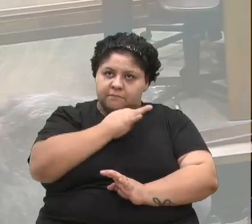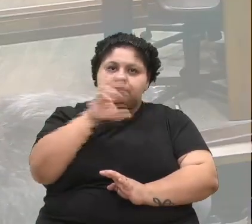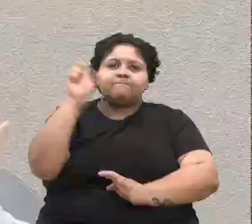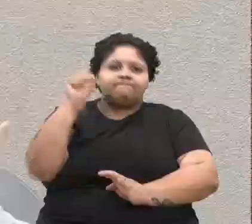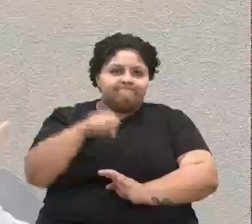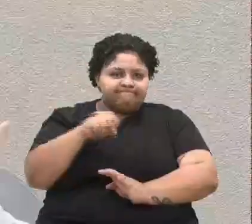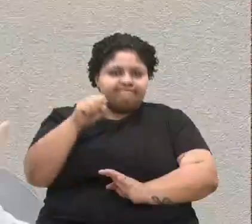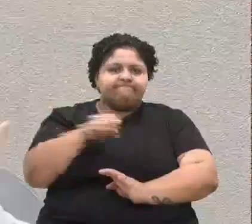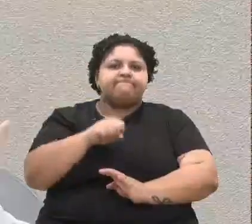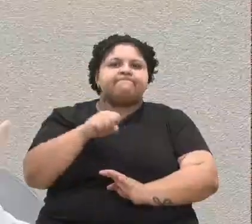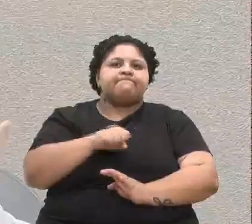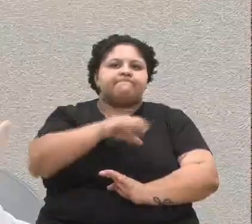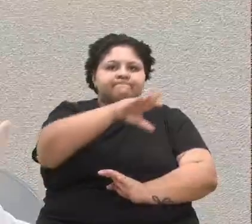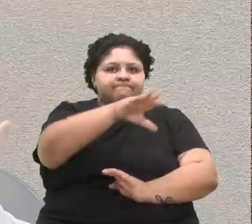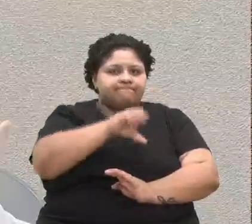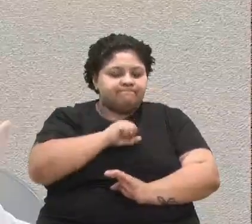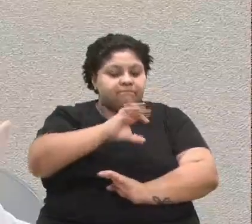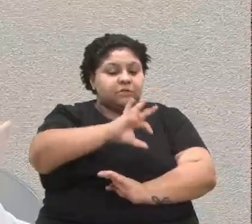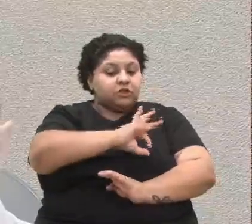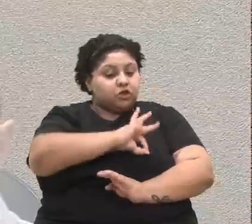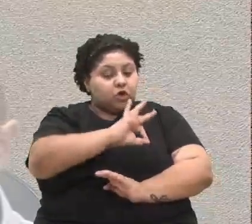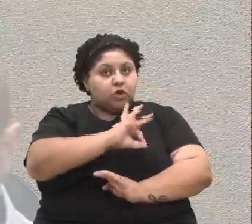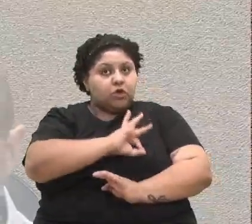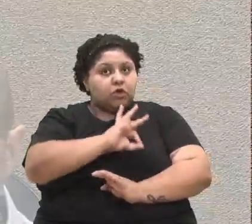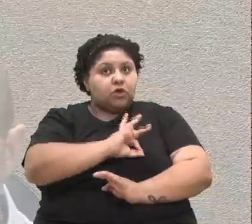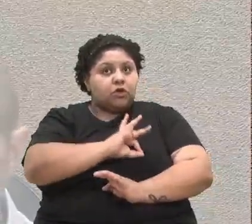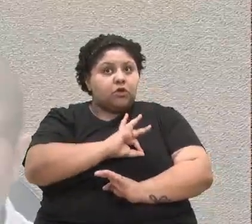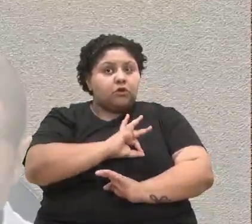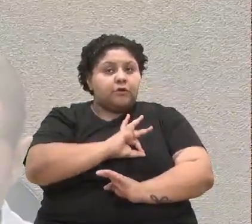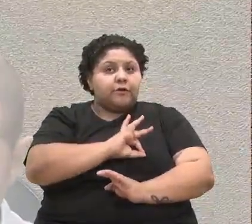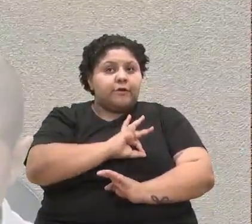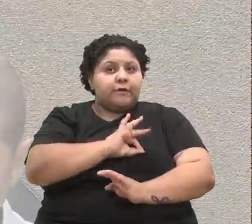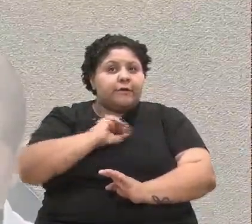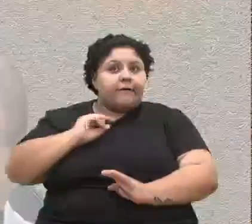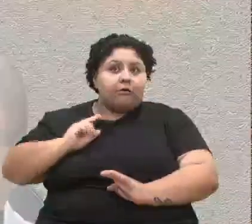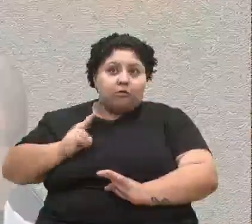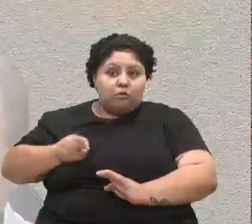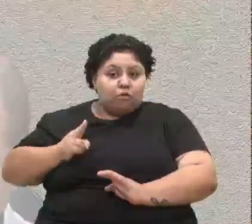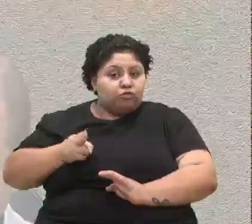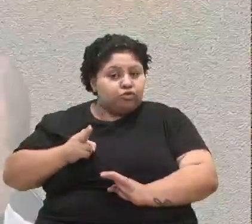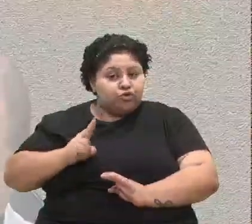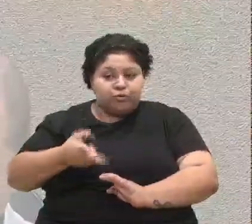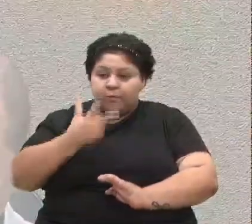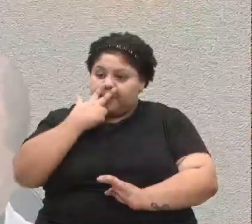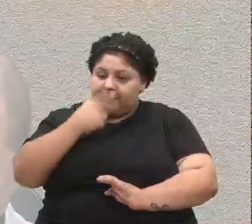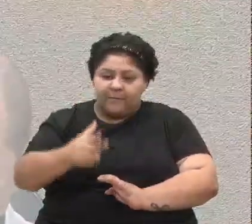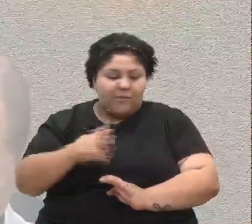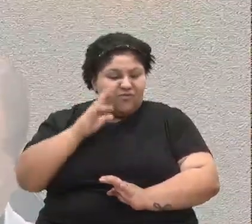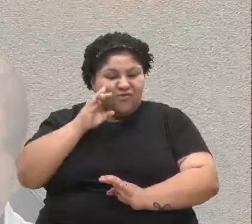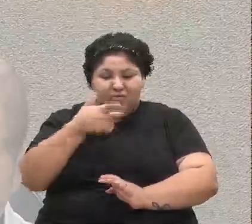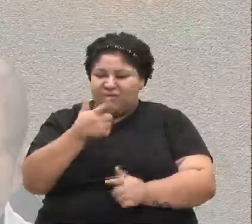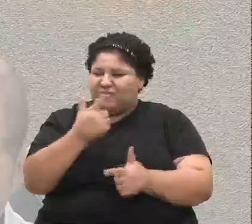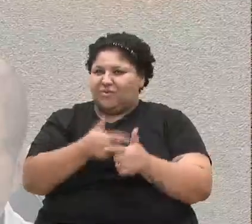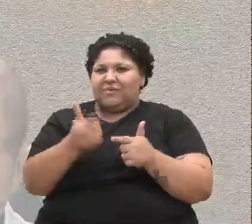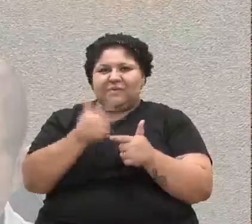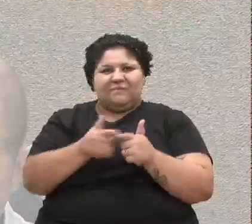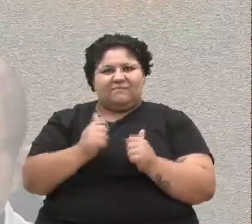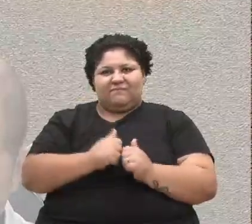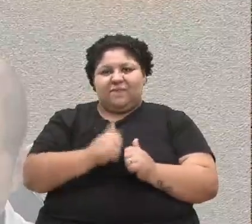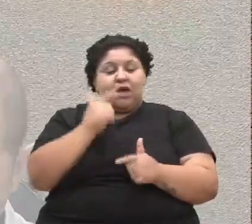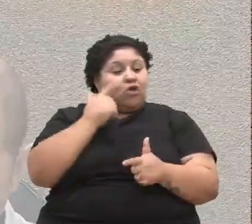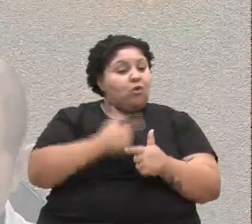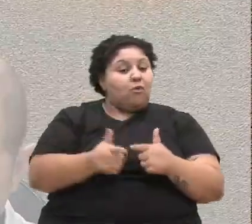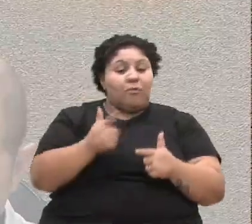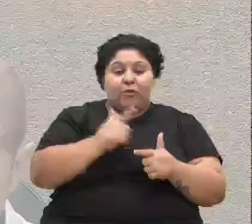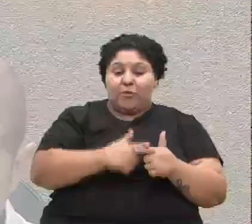contratação de policiais é um enxugajelo, não resolve o problema, o problema não